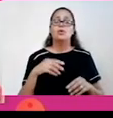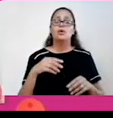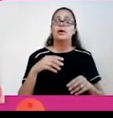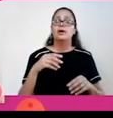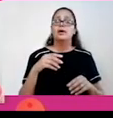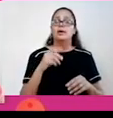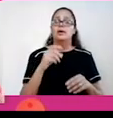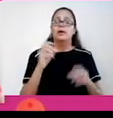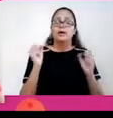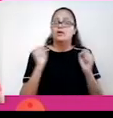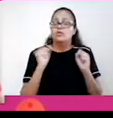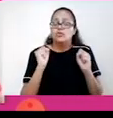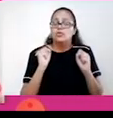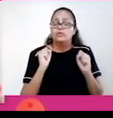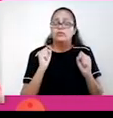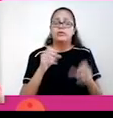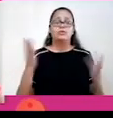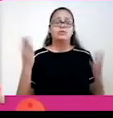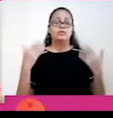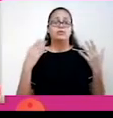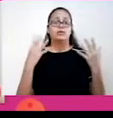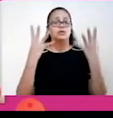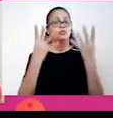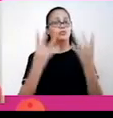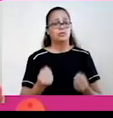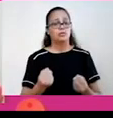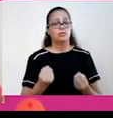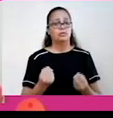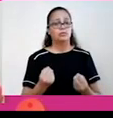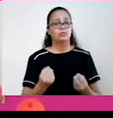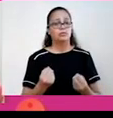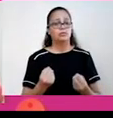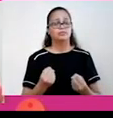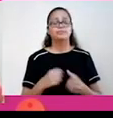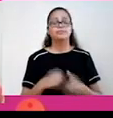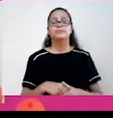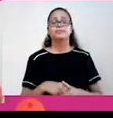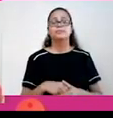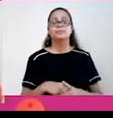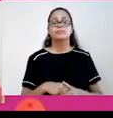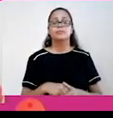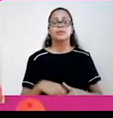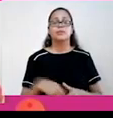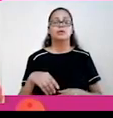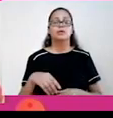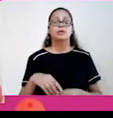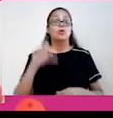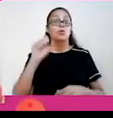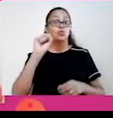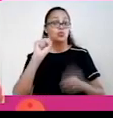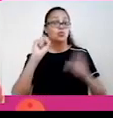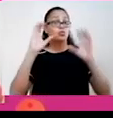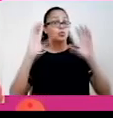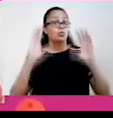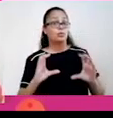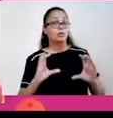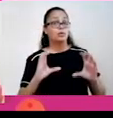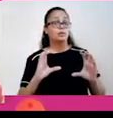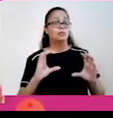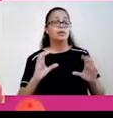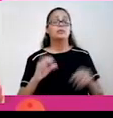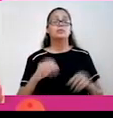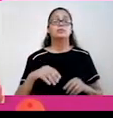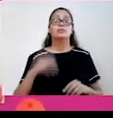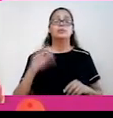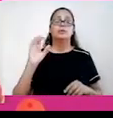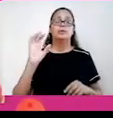seco. Então, todas essas características aqui relacionadas à chuva, esses oito comportamentos climáticos